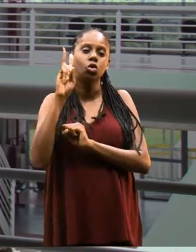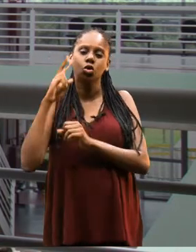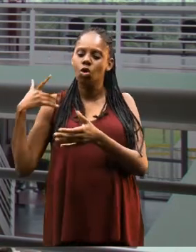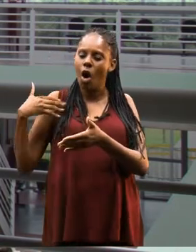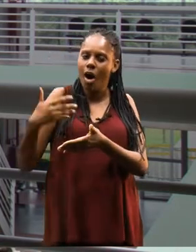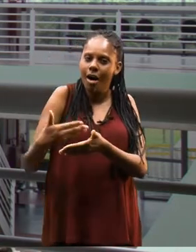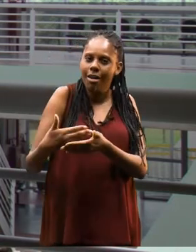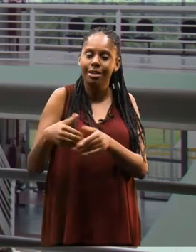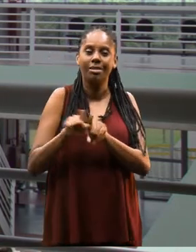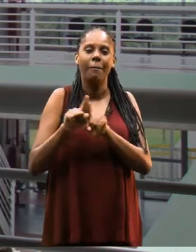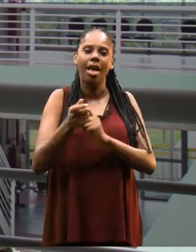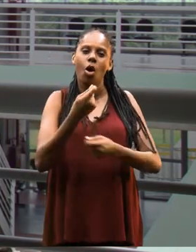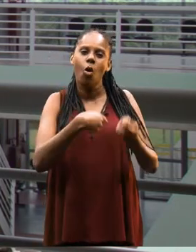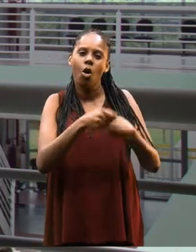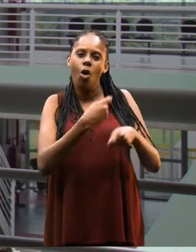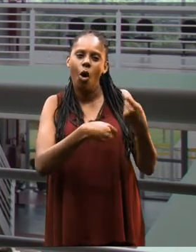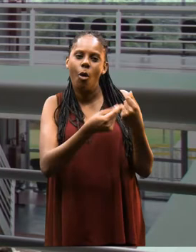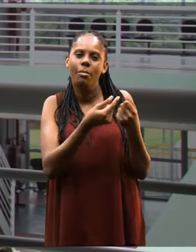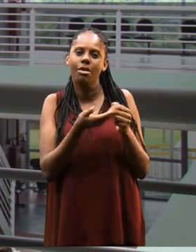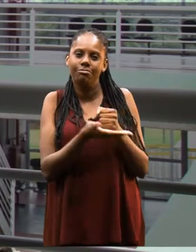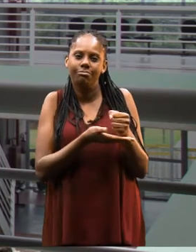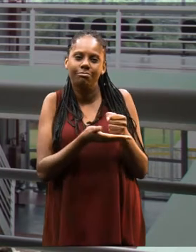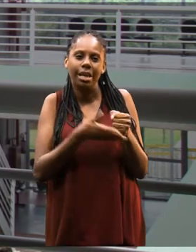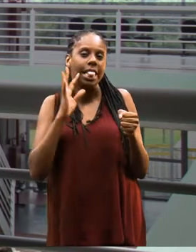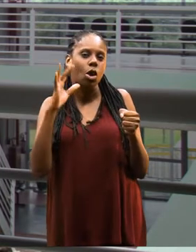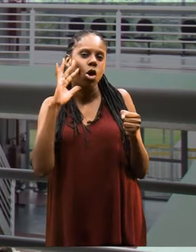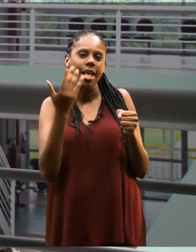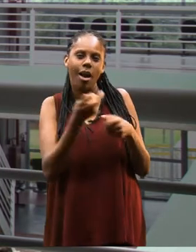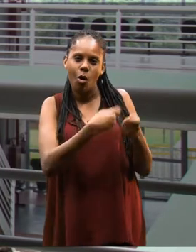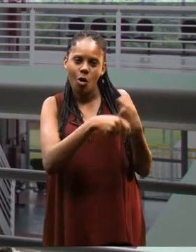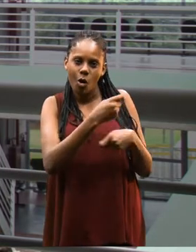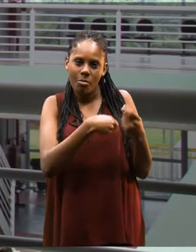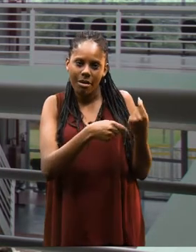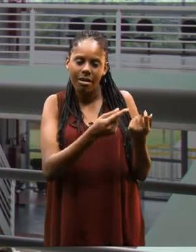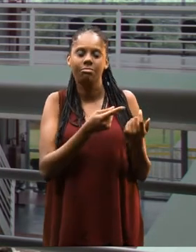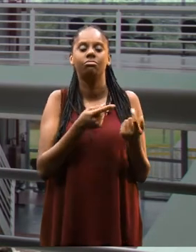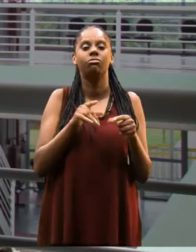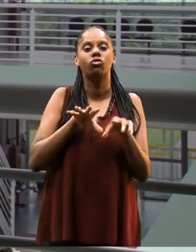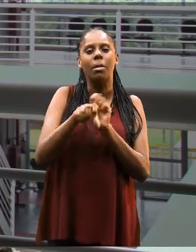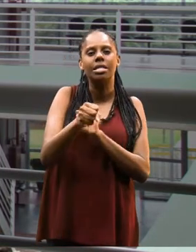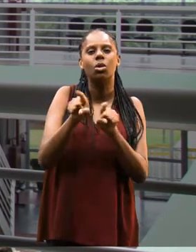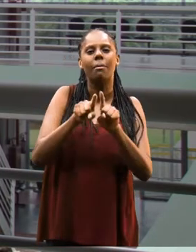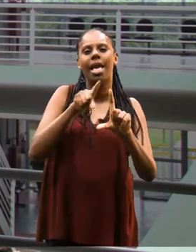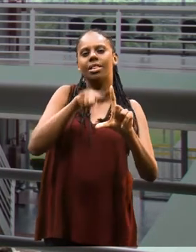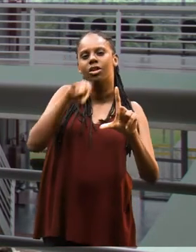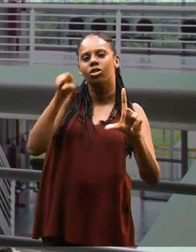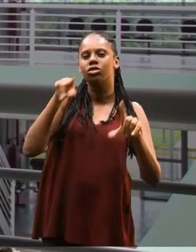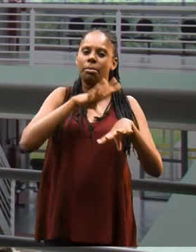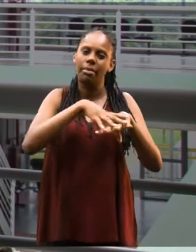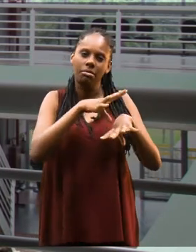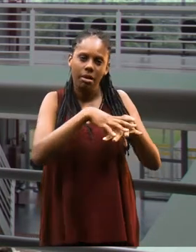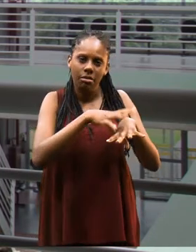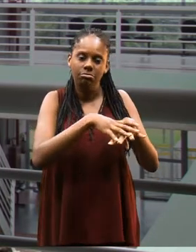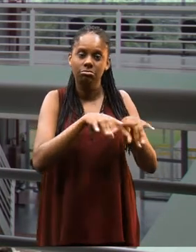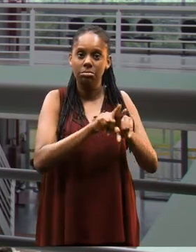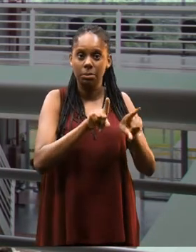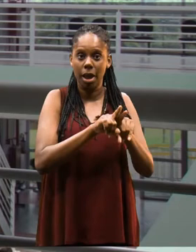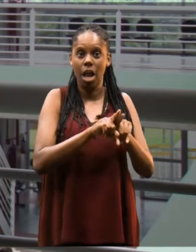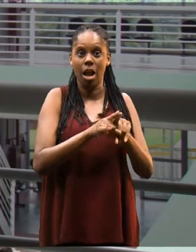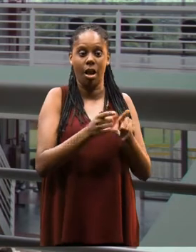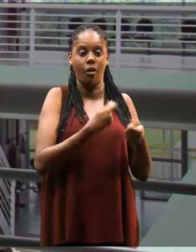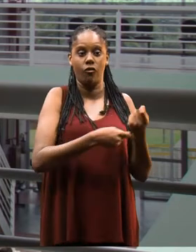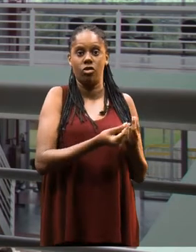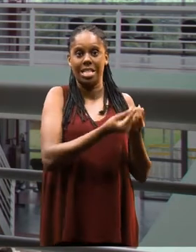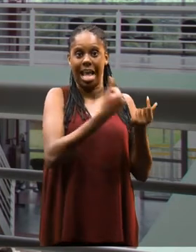histórica, na parte econômica, de fundamento de teoria econômica, tem formação na parte estatística, matemática, e também na parte